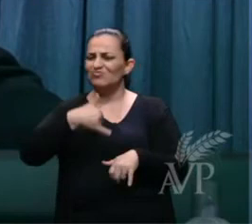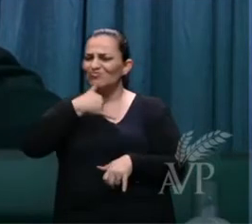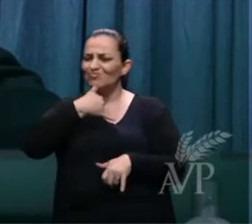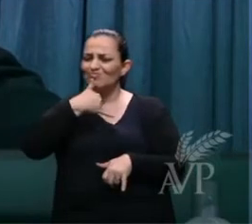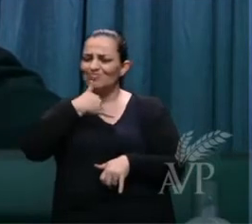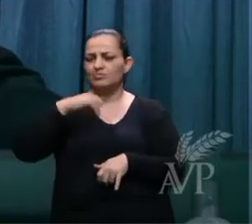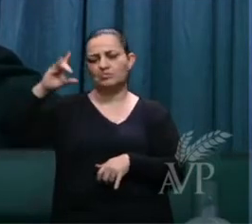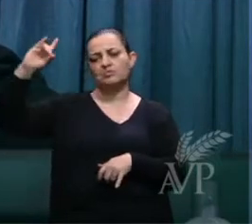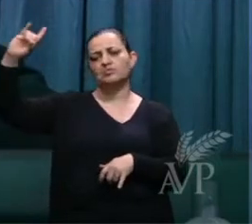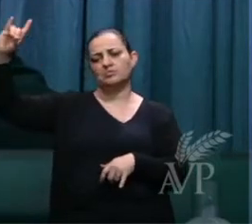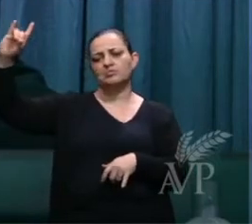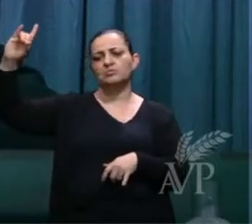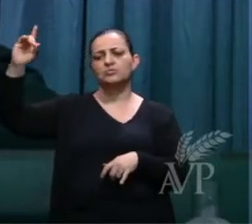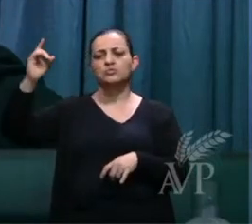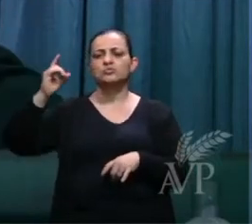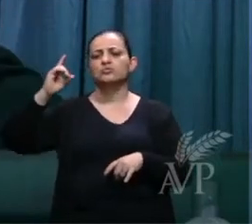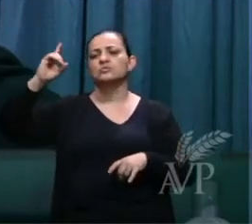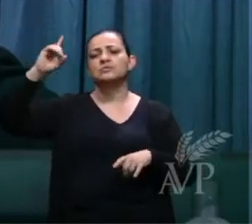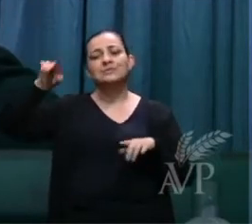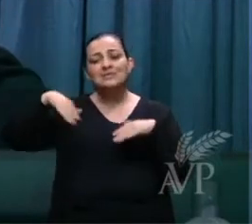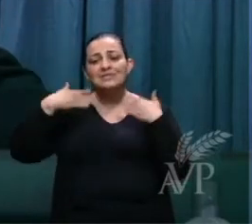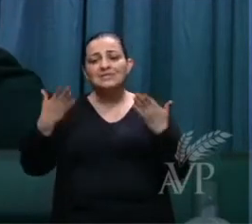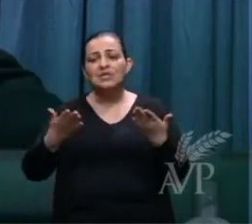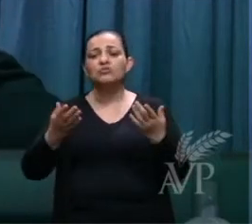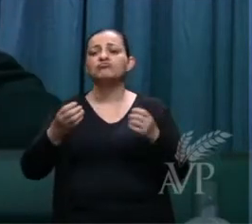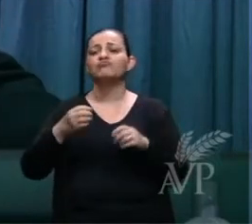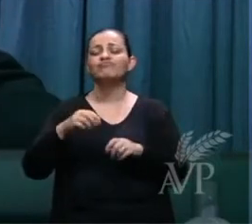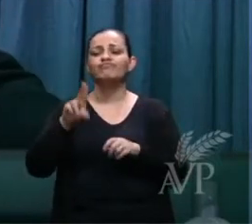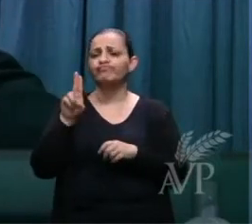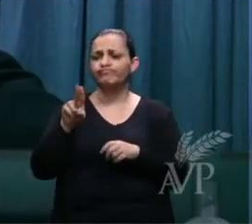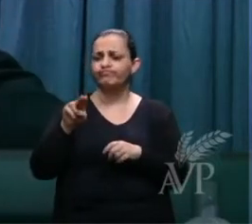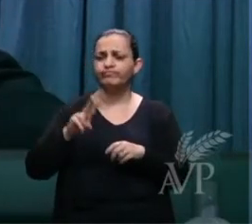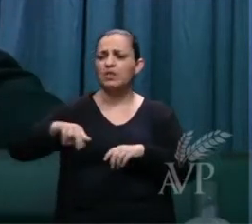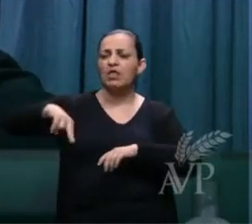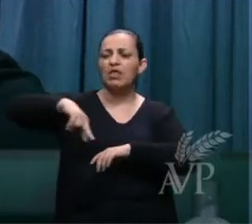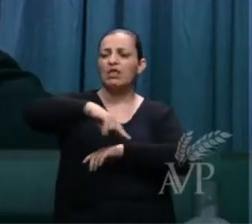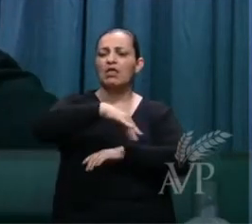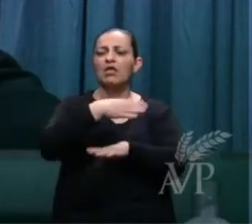Então, ninguém levante desnecessariamente.